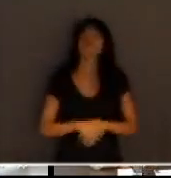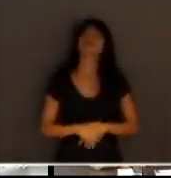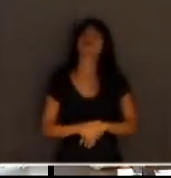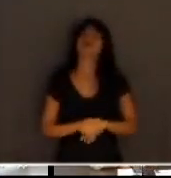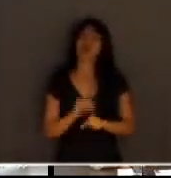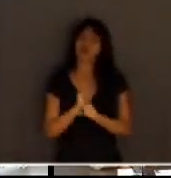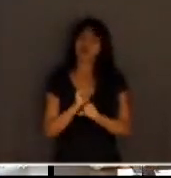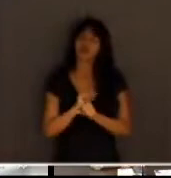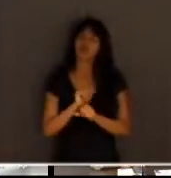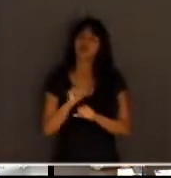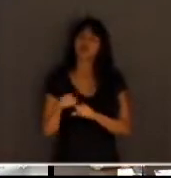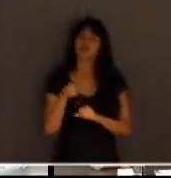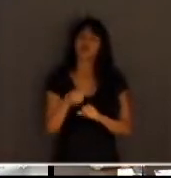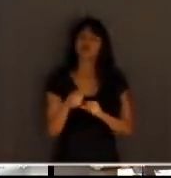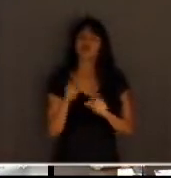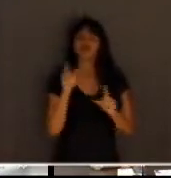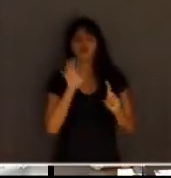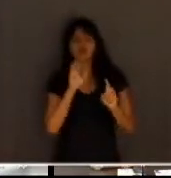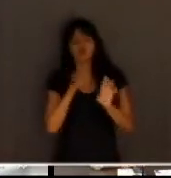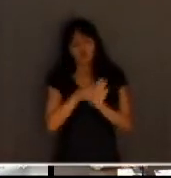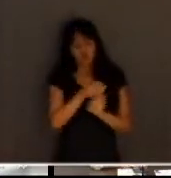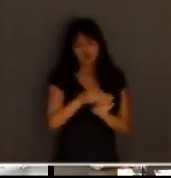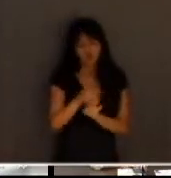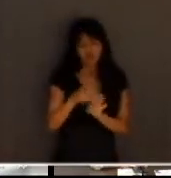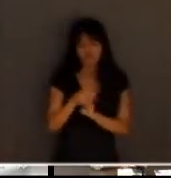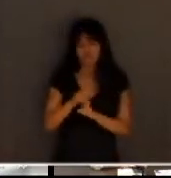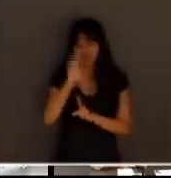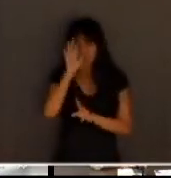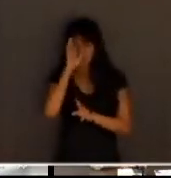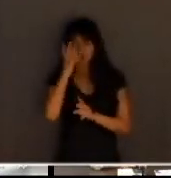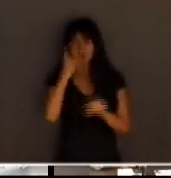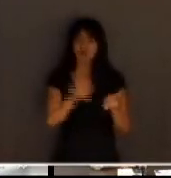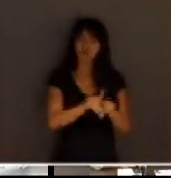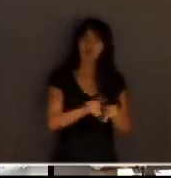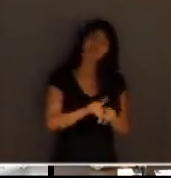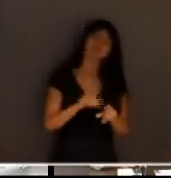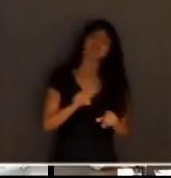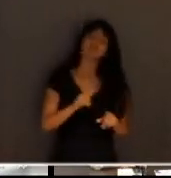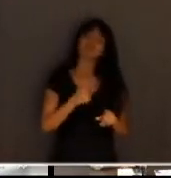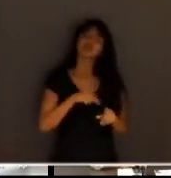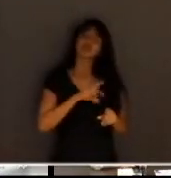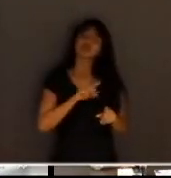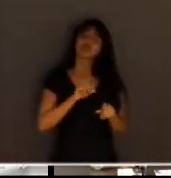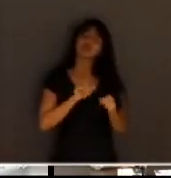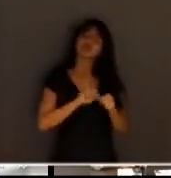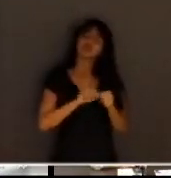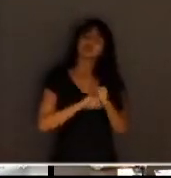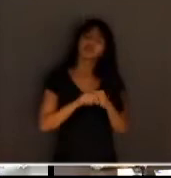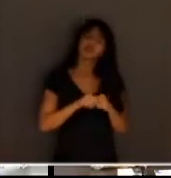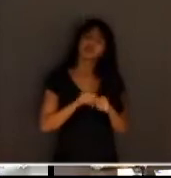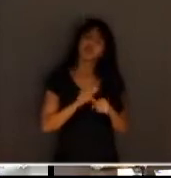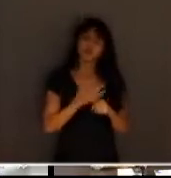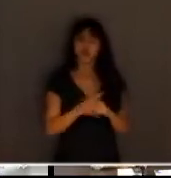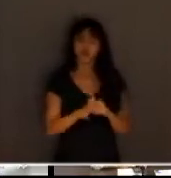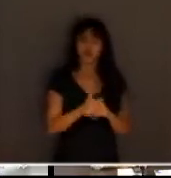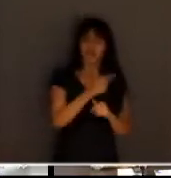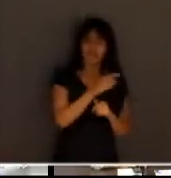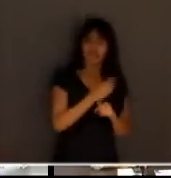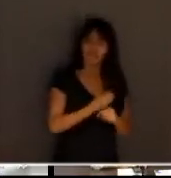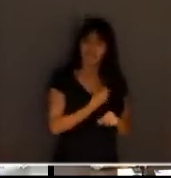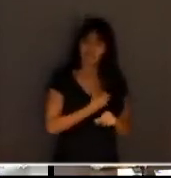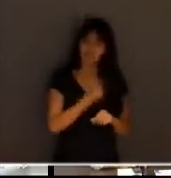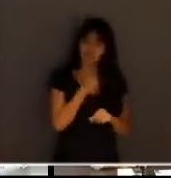recomendação, resolução, eles propuseram, inclusive, a vinda de sete jurados e mais dois suplentes,